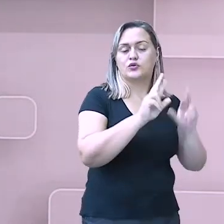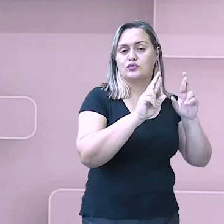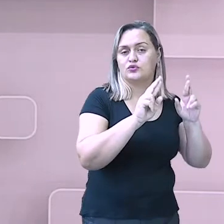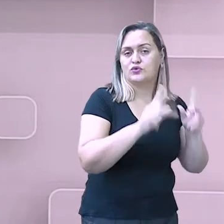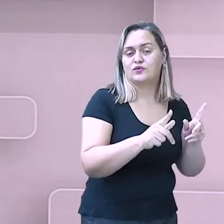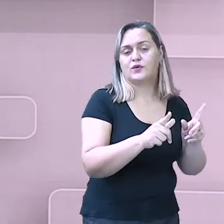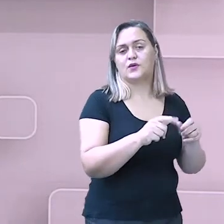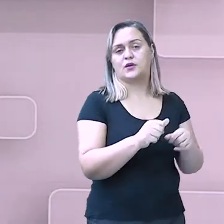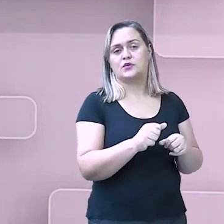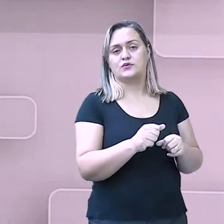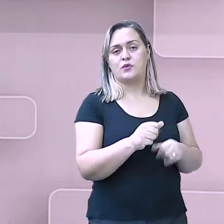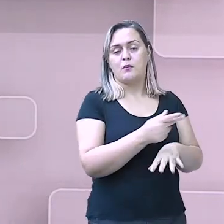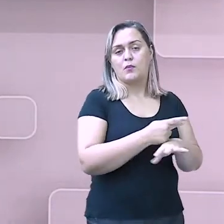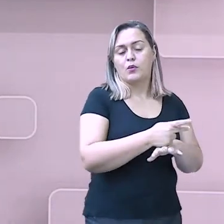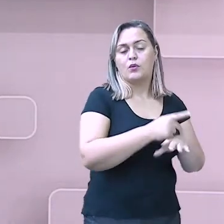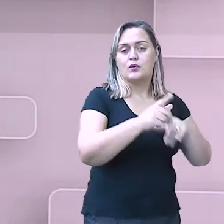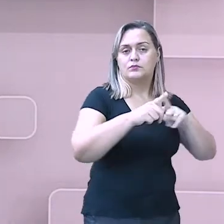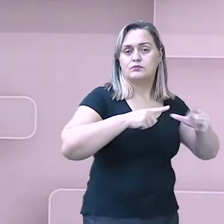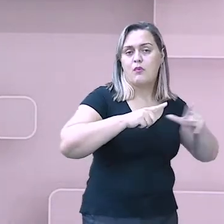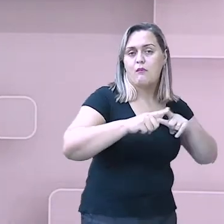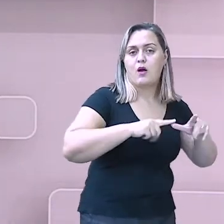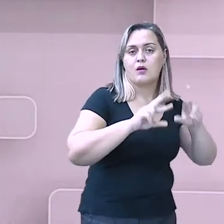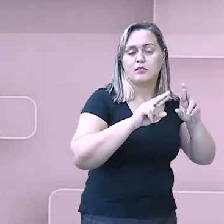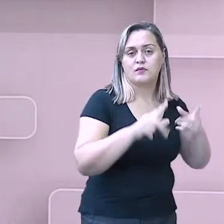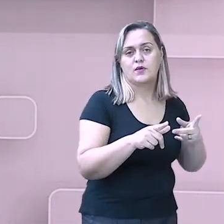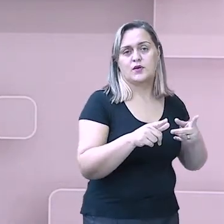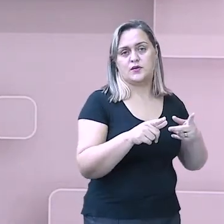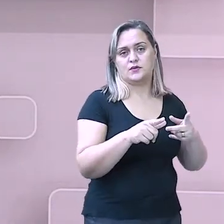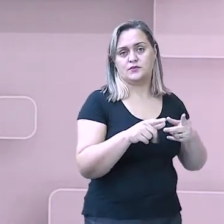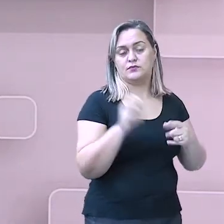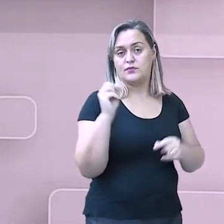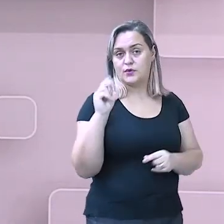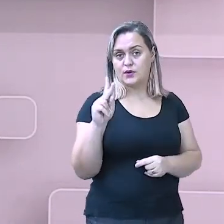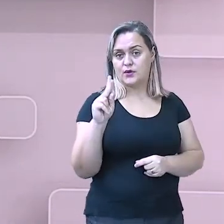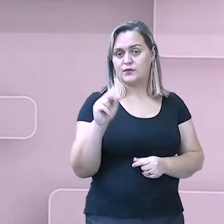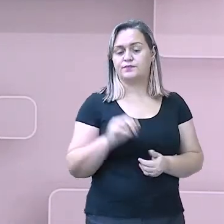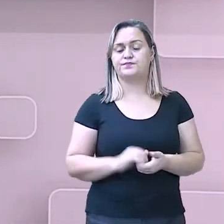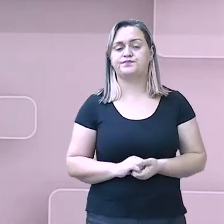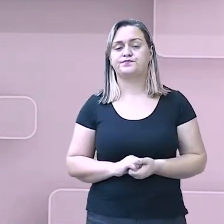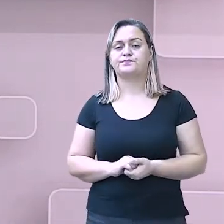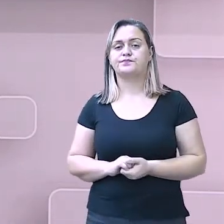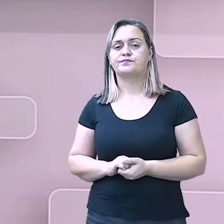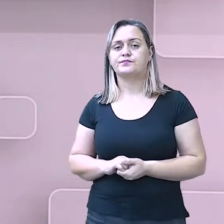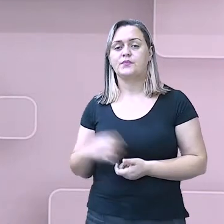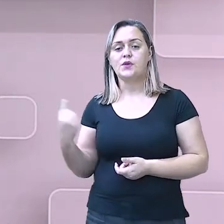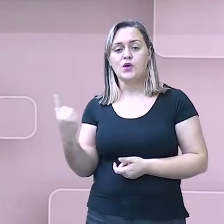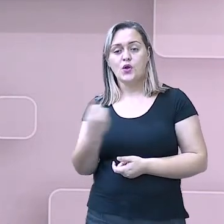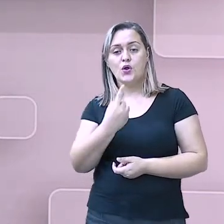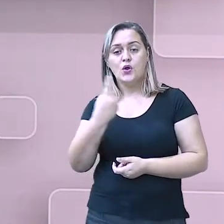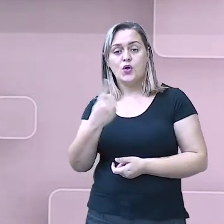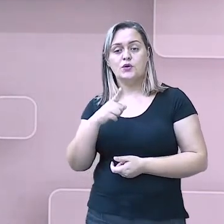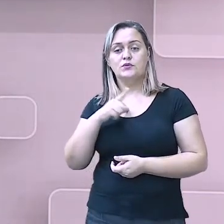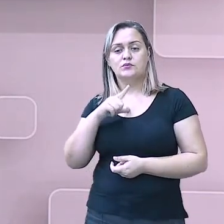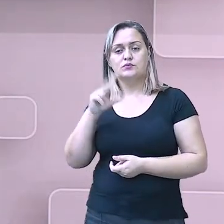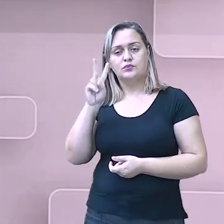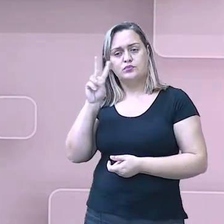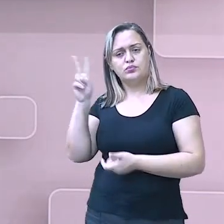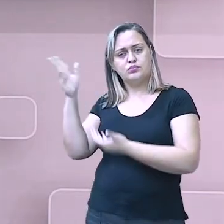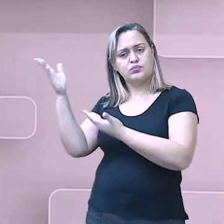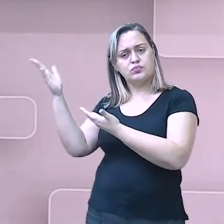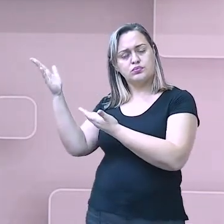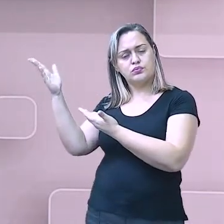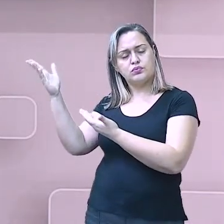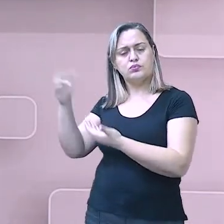trabalho. Ok? Nós temos aqui, então, um gráfico mostrando para nós a taxa de